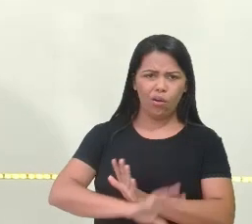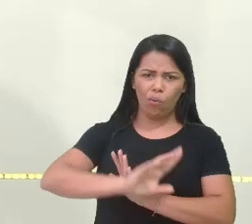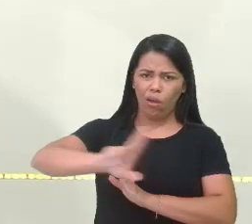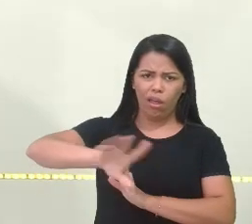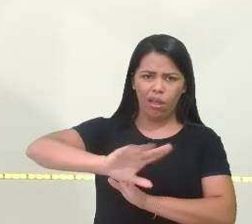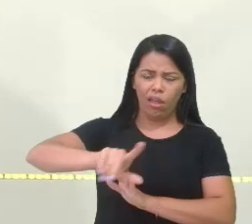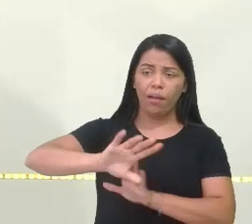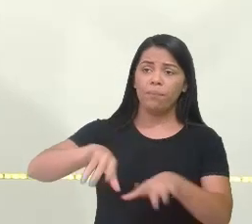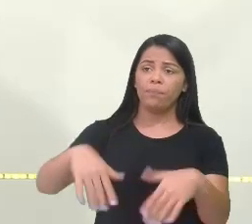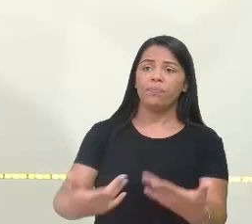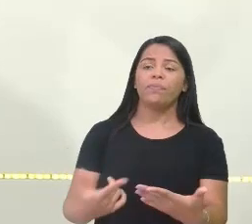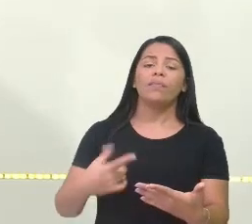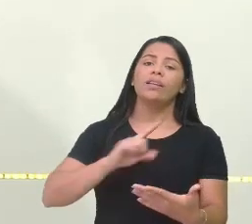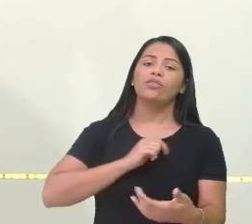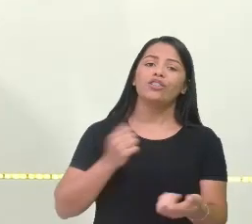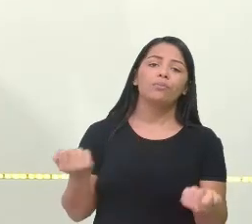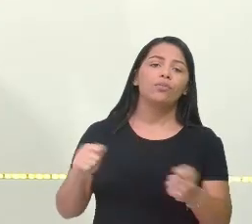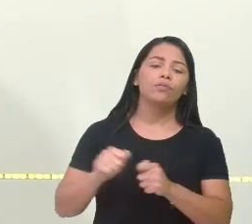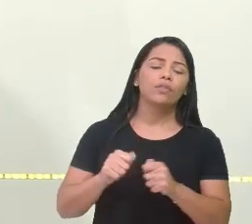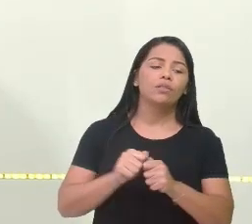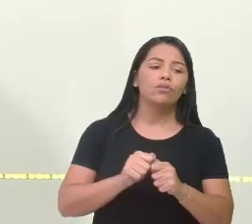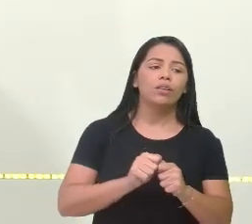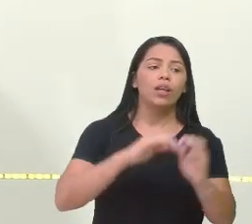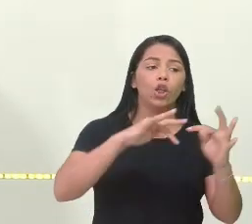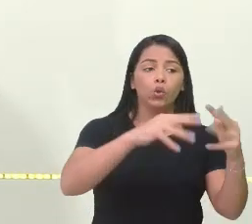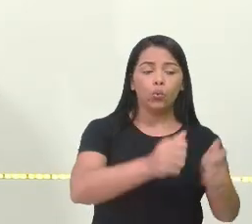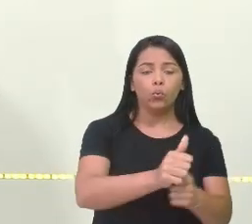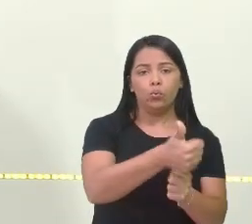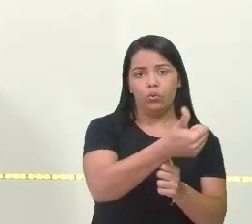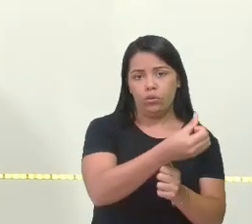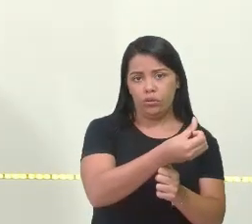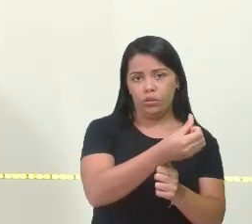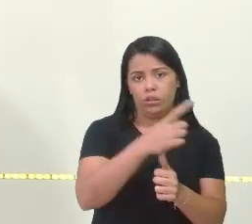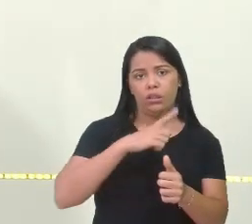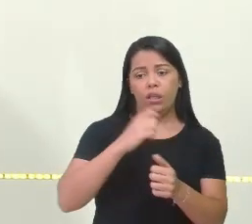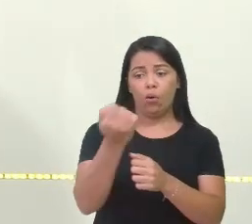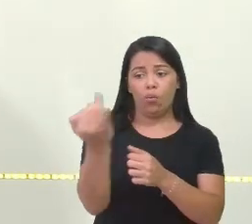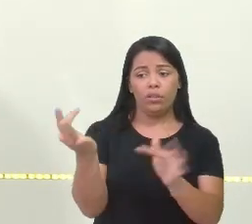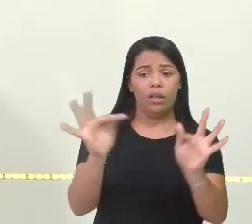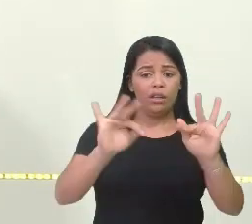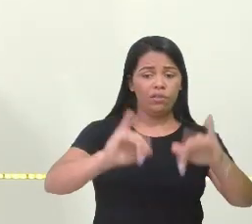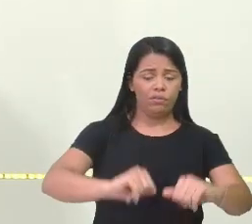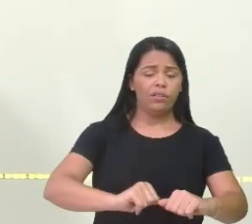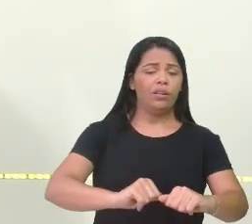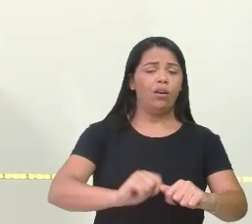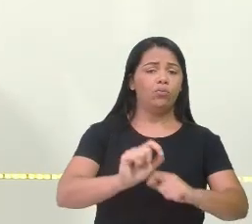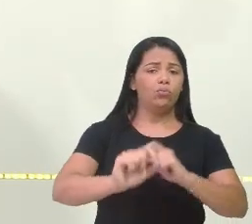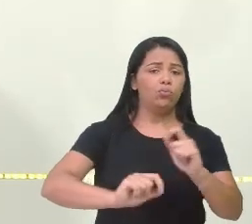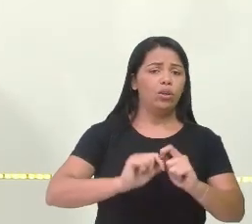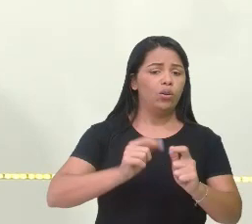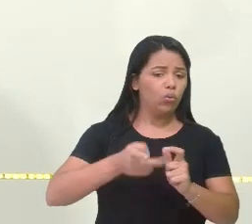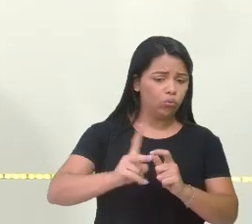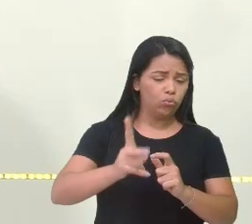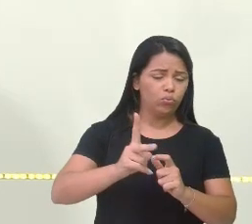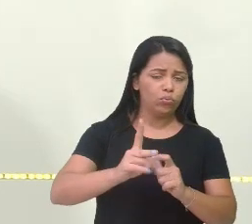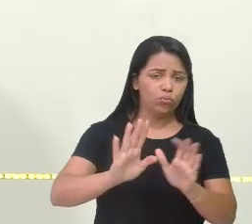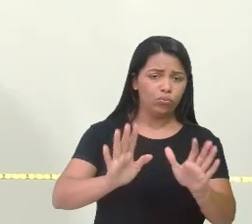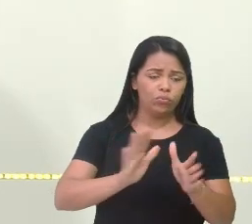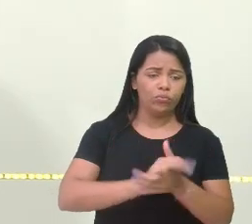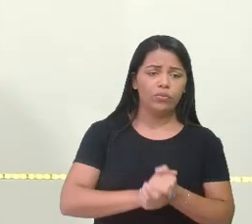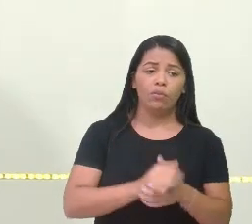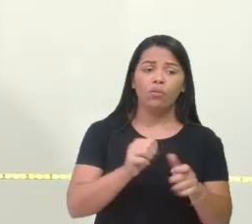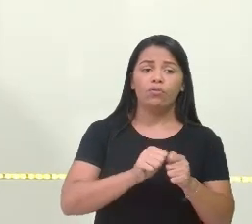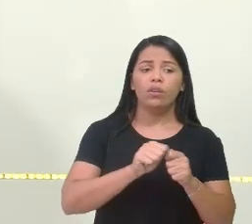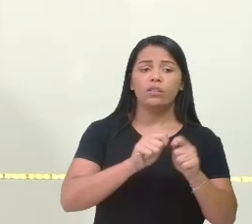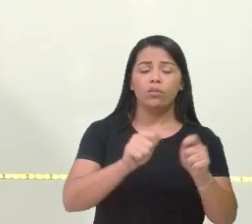Eu tenho o total, tenho a quantidade final, né? Dos ovos que sobraram. Eu vou fazer o que aí?